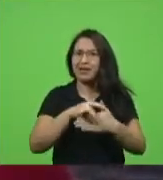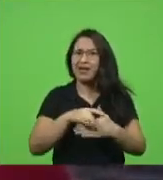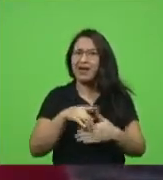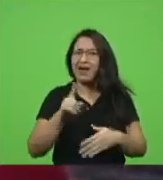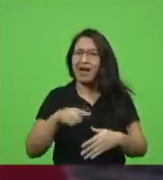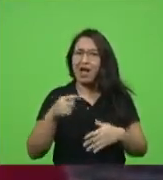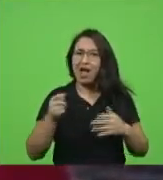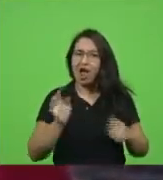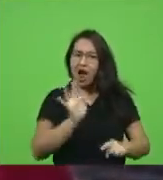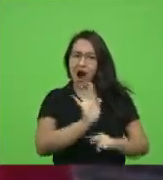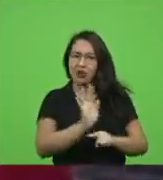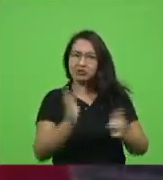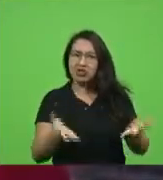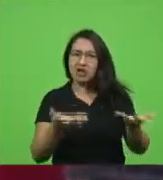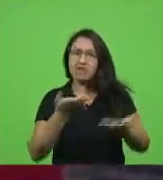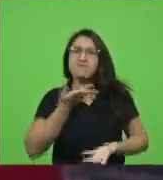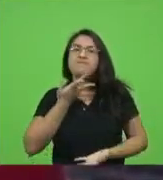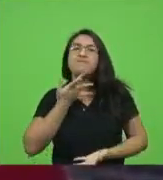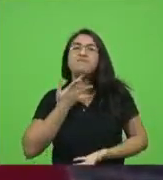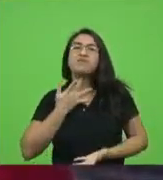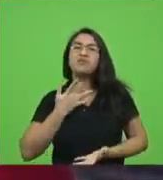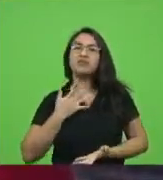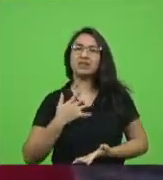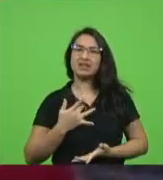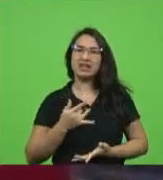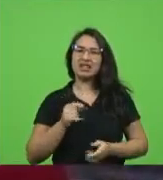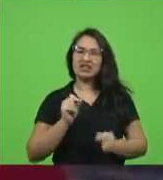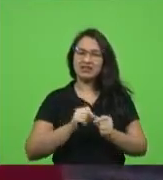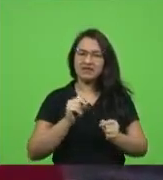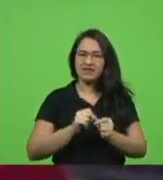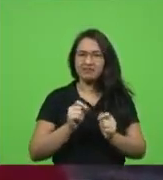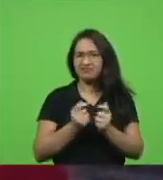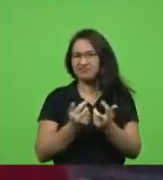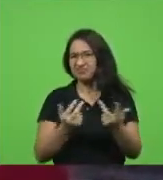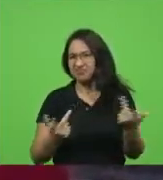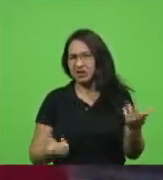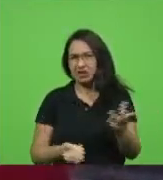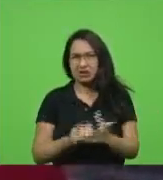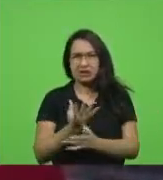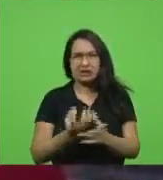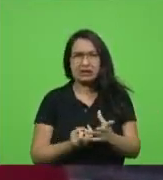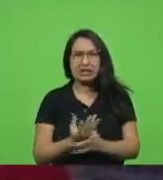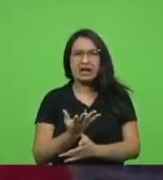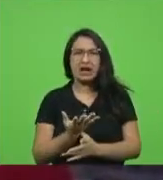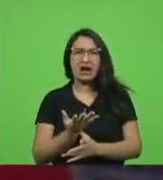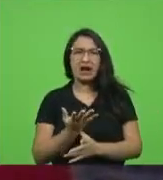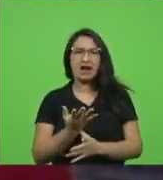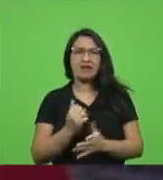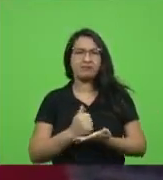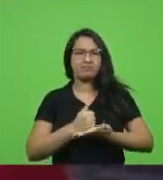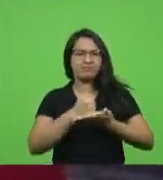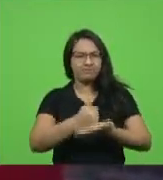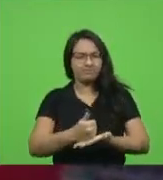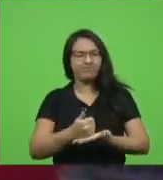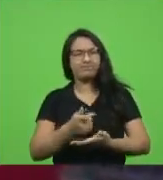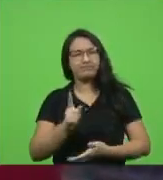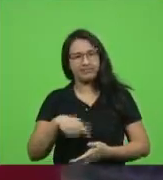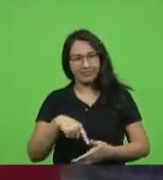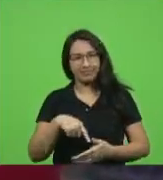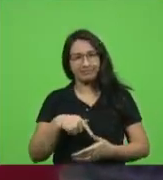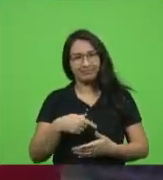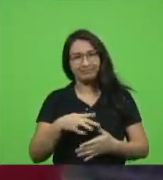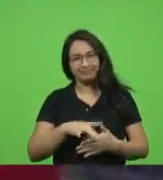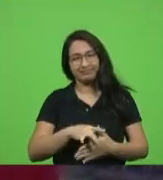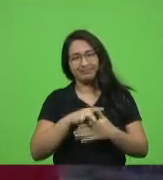outro a vontade de fazer a vontade de acompanhar a vontade de seguir isso é liderar todas as mulheres